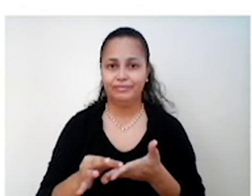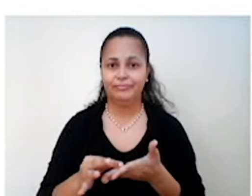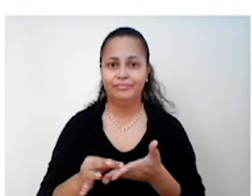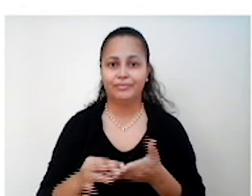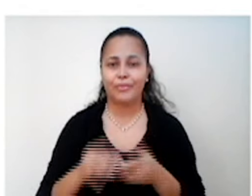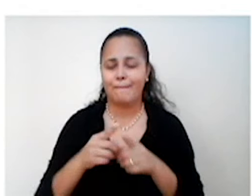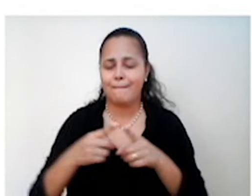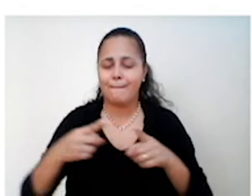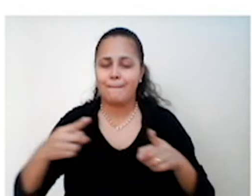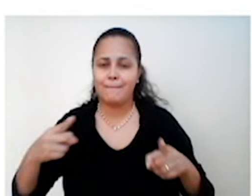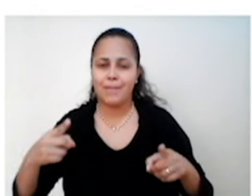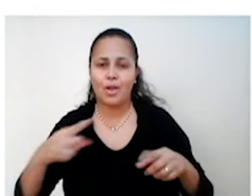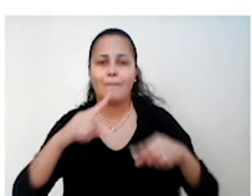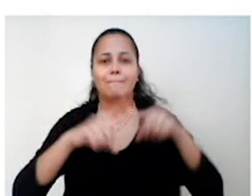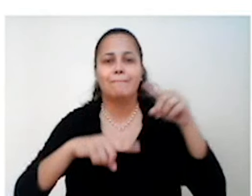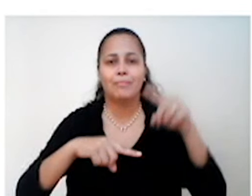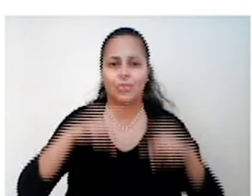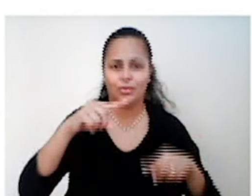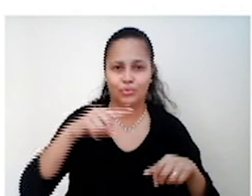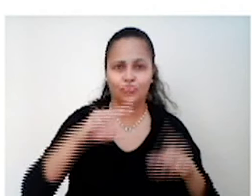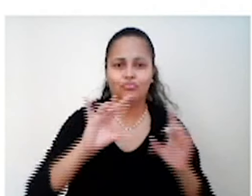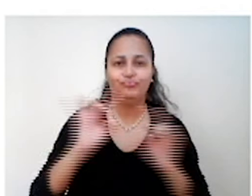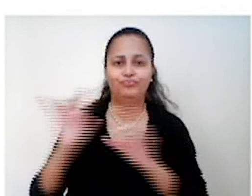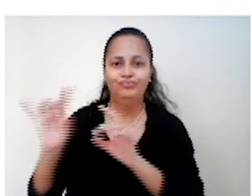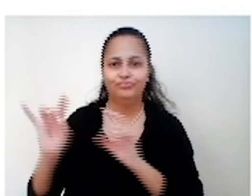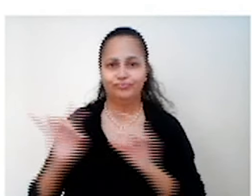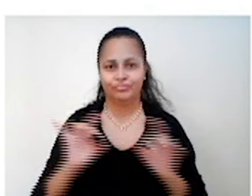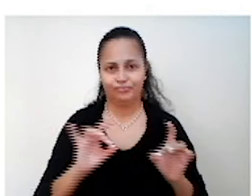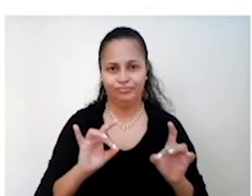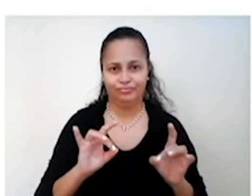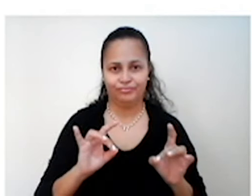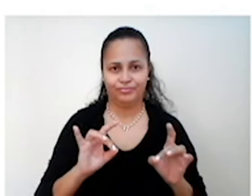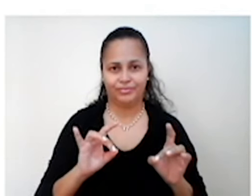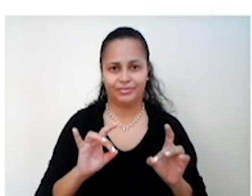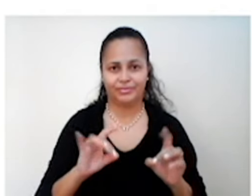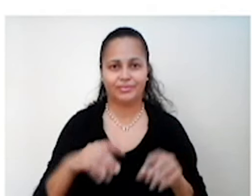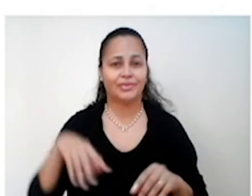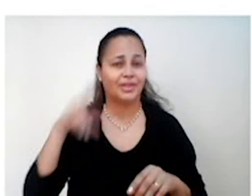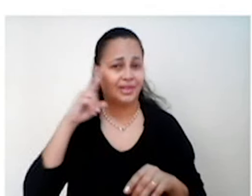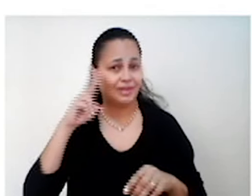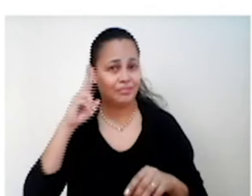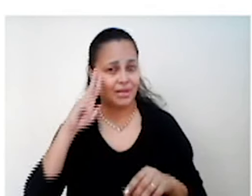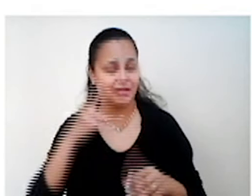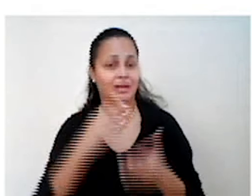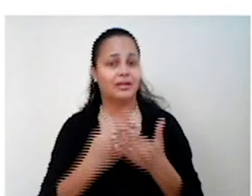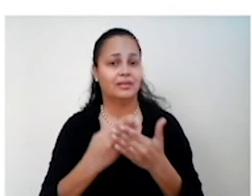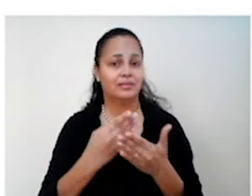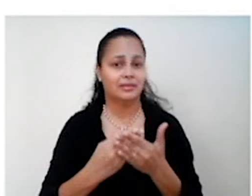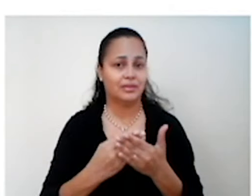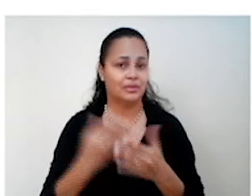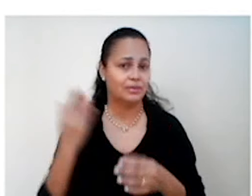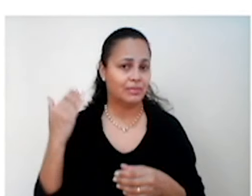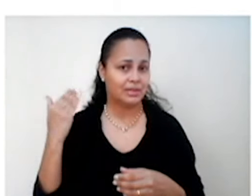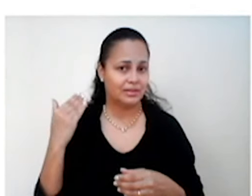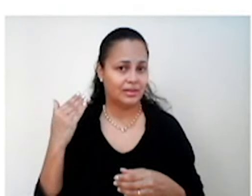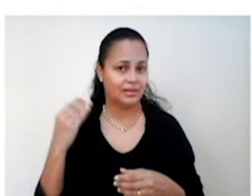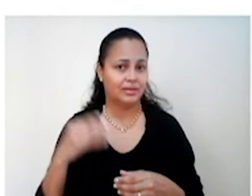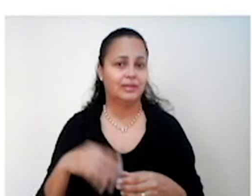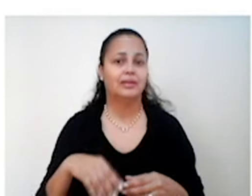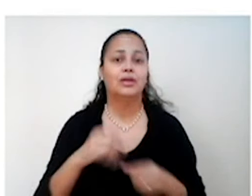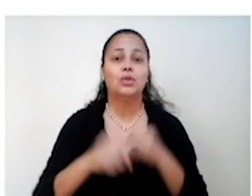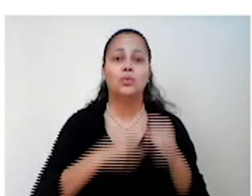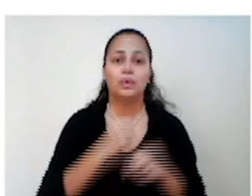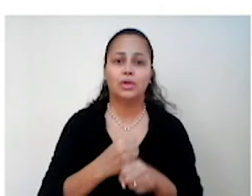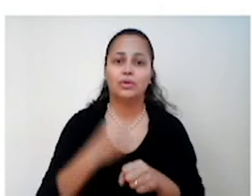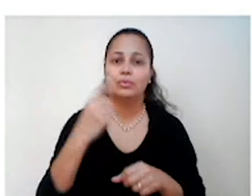de exportação brasileira naquele período. Certo? Se vocês se lembrarem das aulas passadas, em 1906,